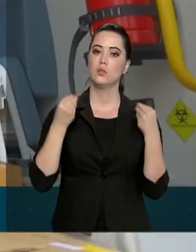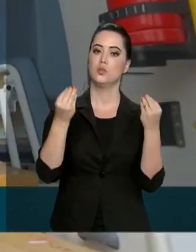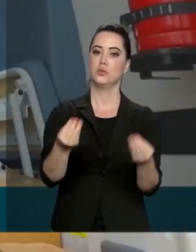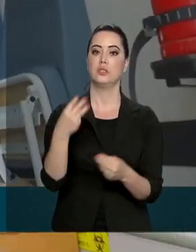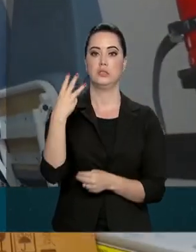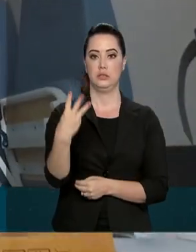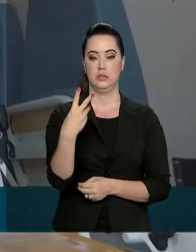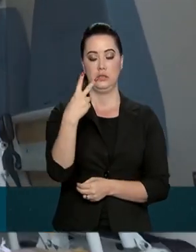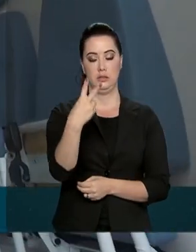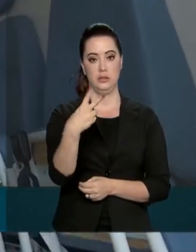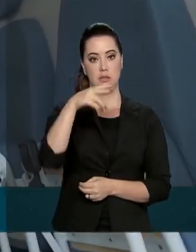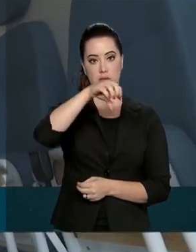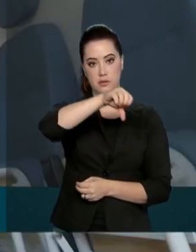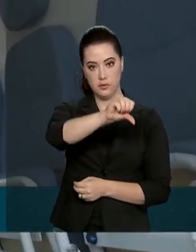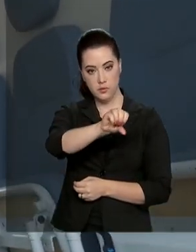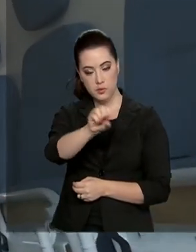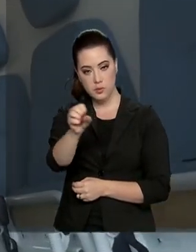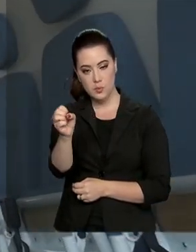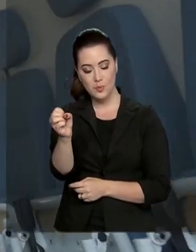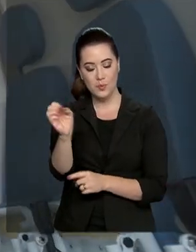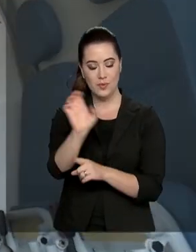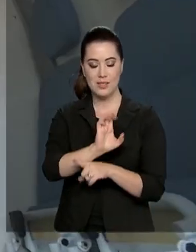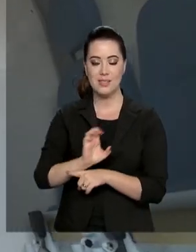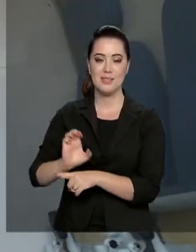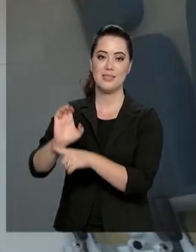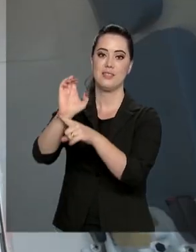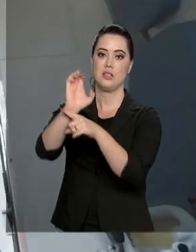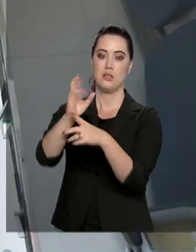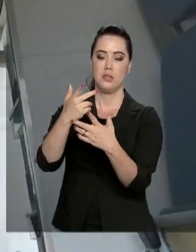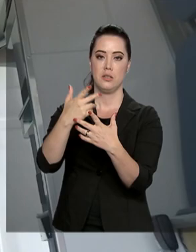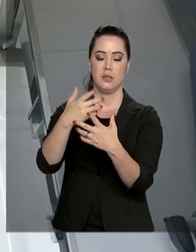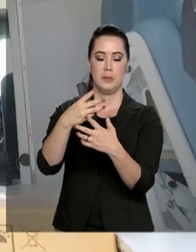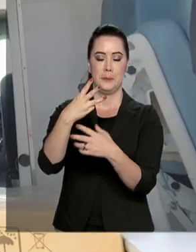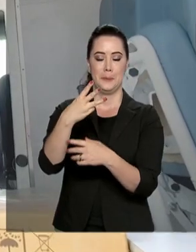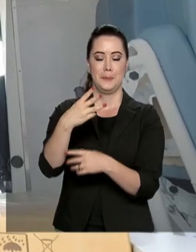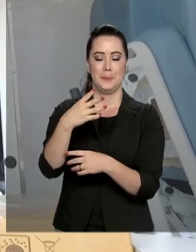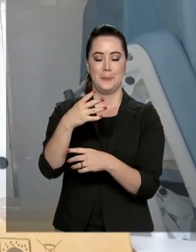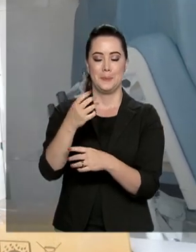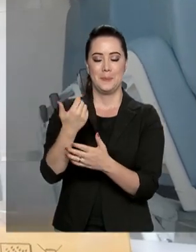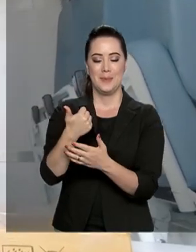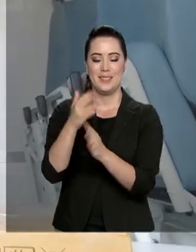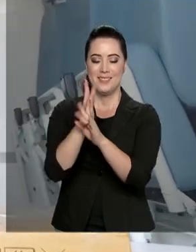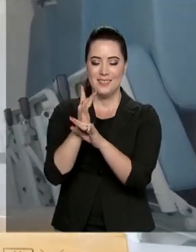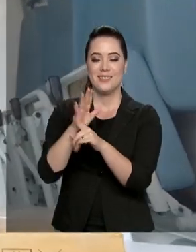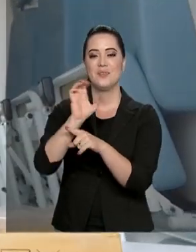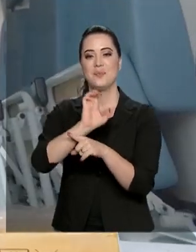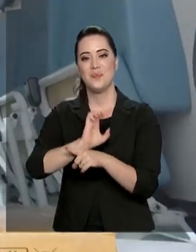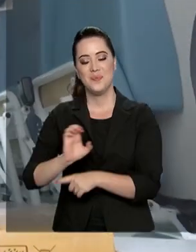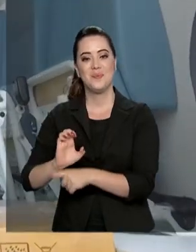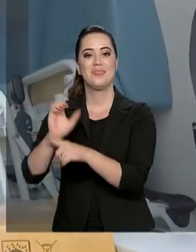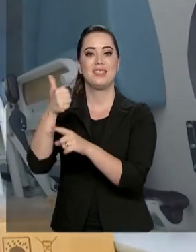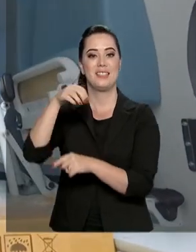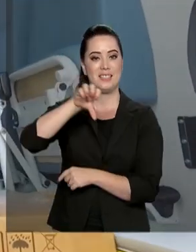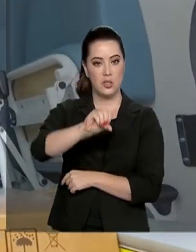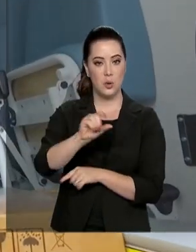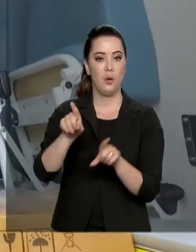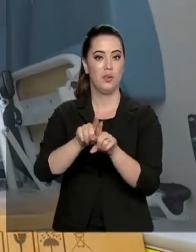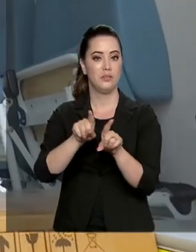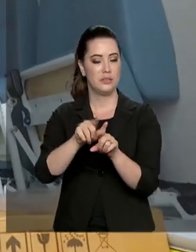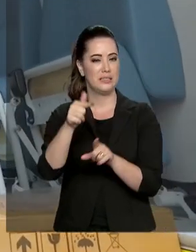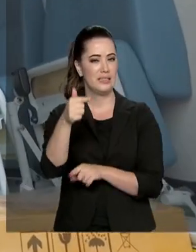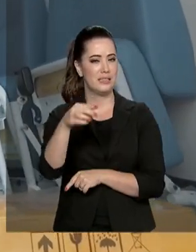329 municípios de 19 estados. O investimento foi de 79 milhões de reais,